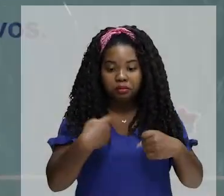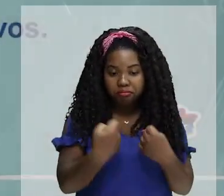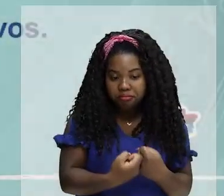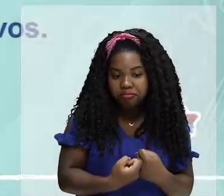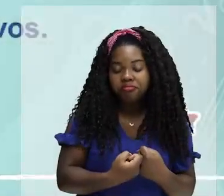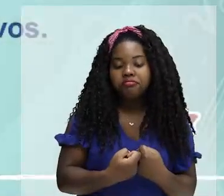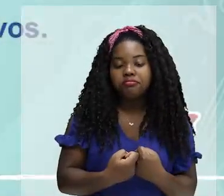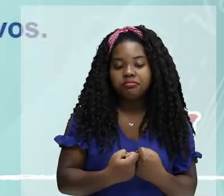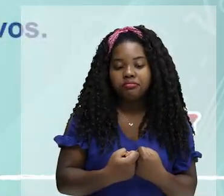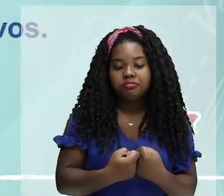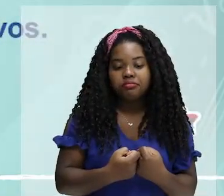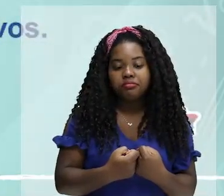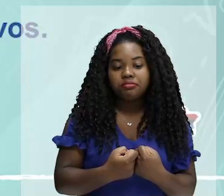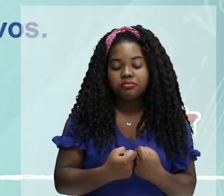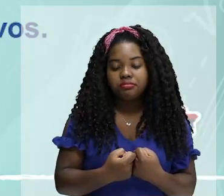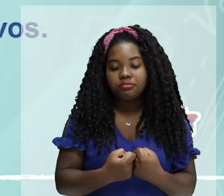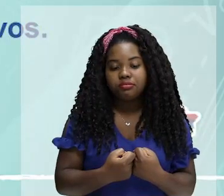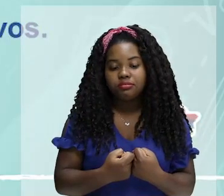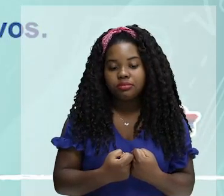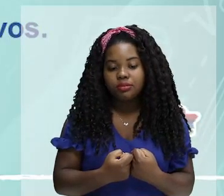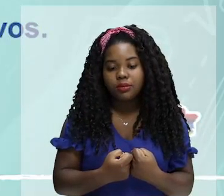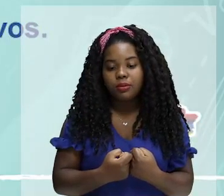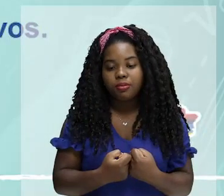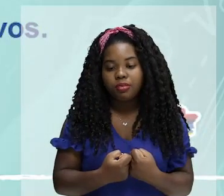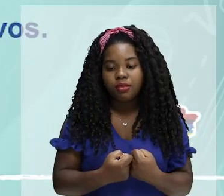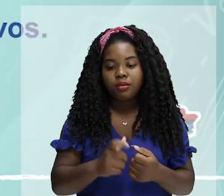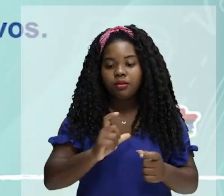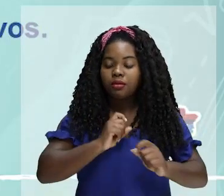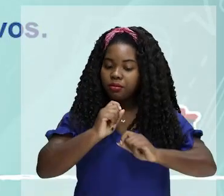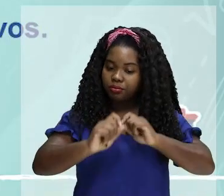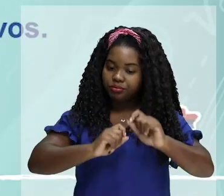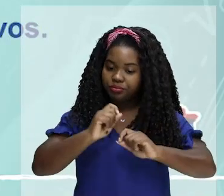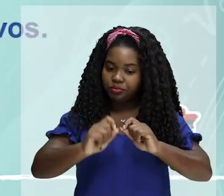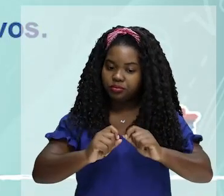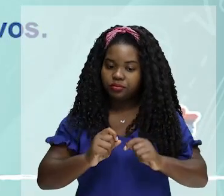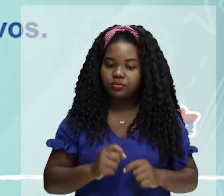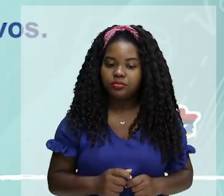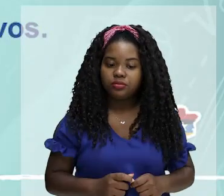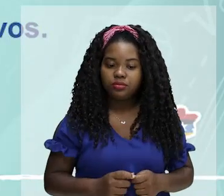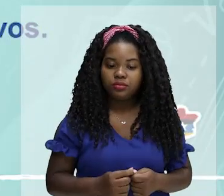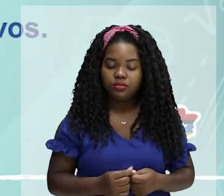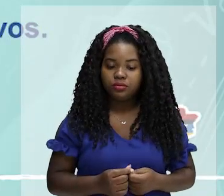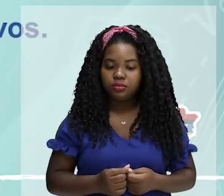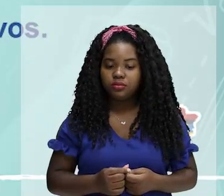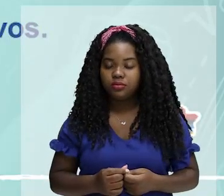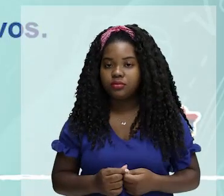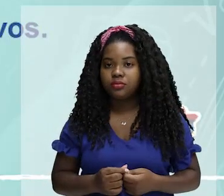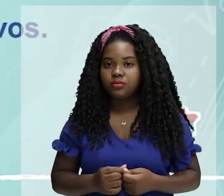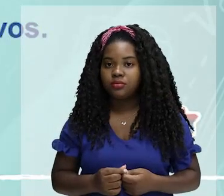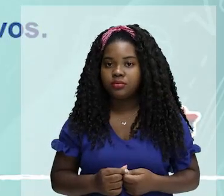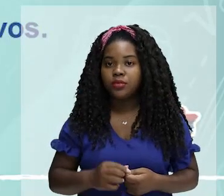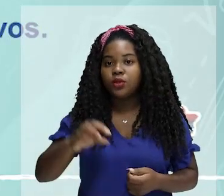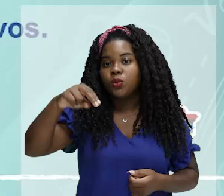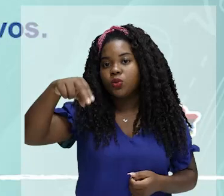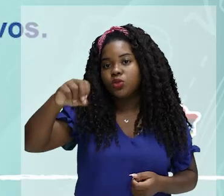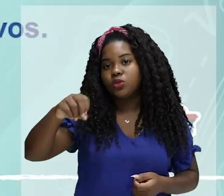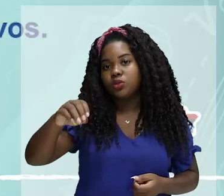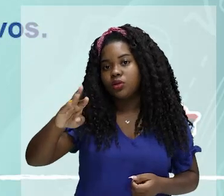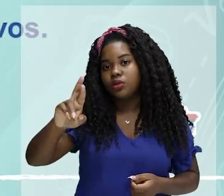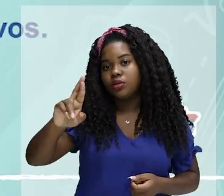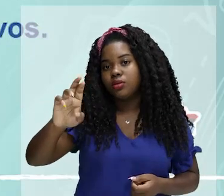e no topo da pirâmide da sociedade pré-colombiana azteca, nós tínhamos quem? Os nobres,